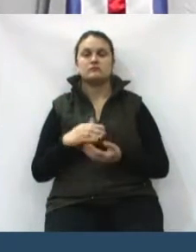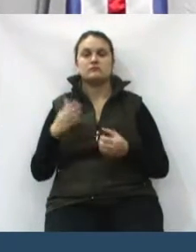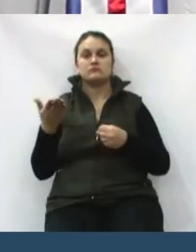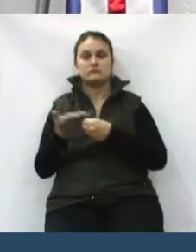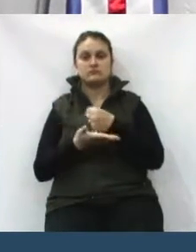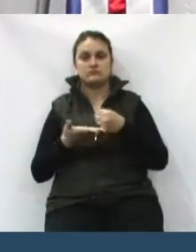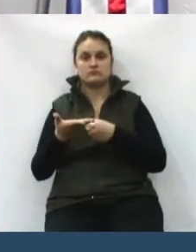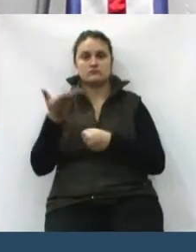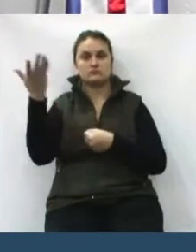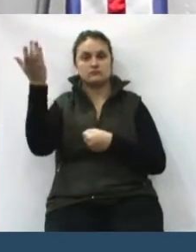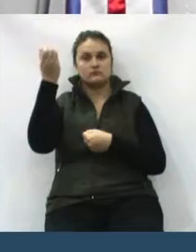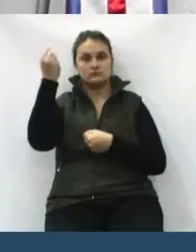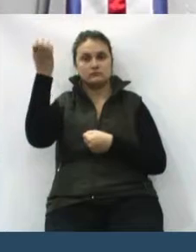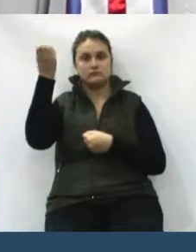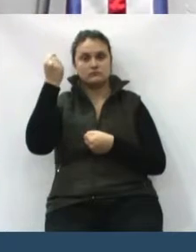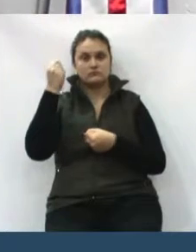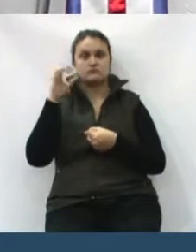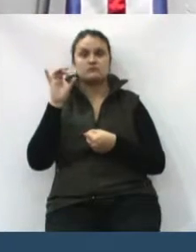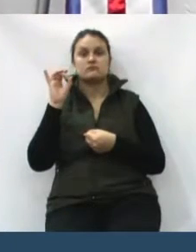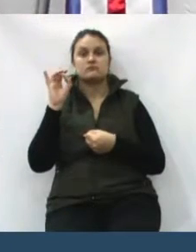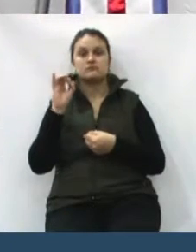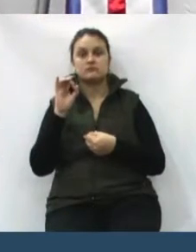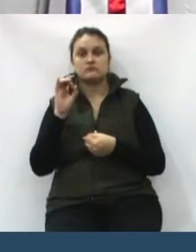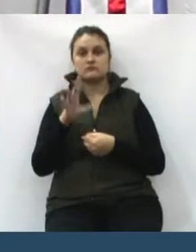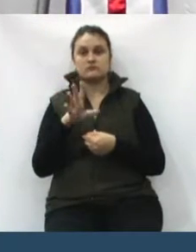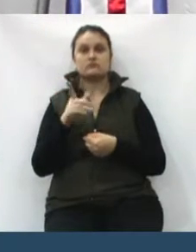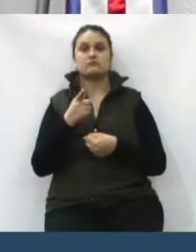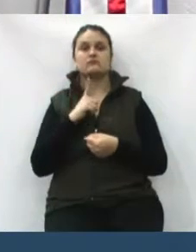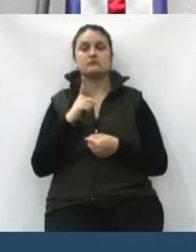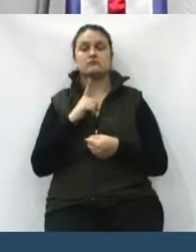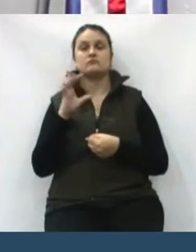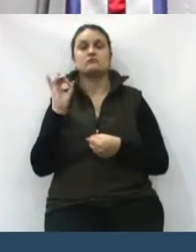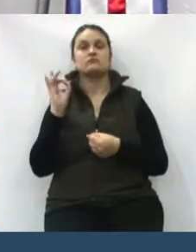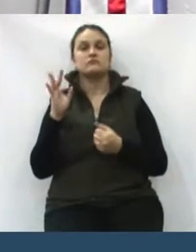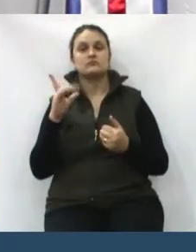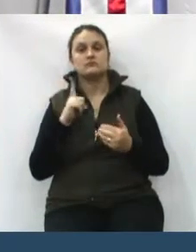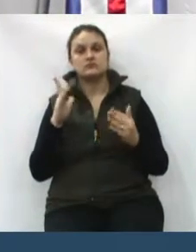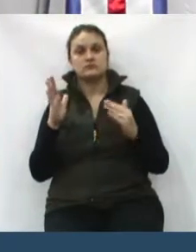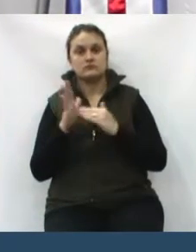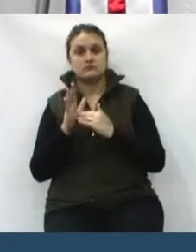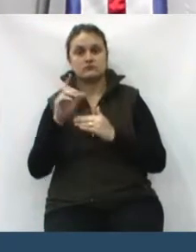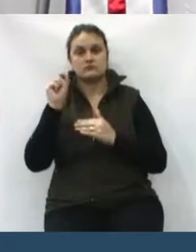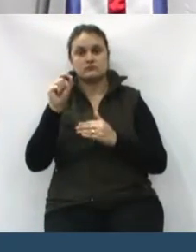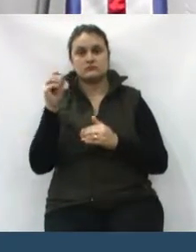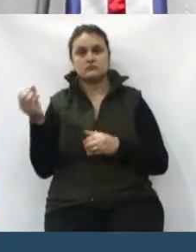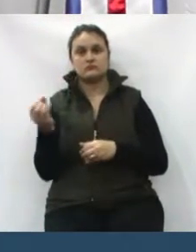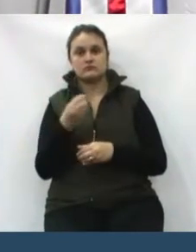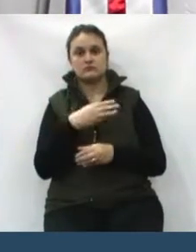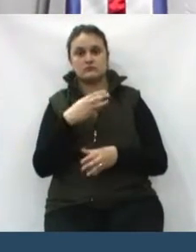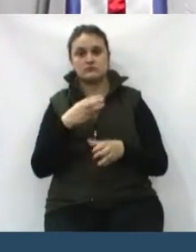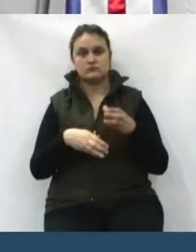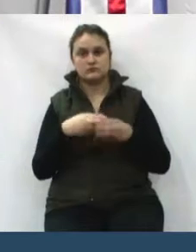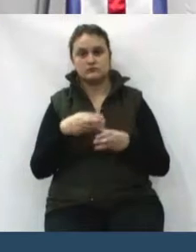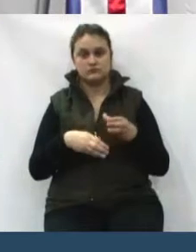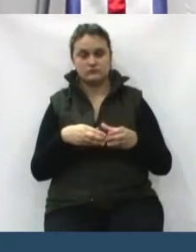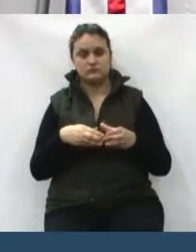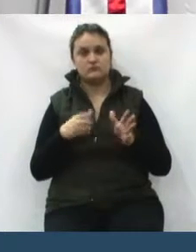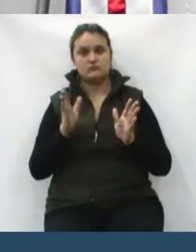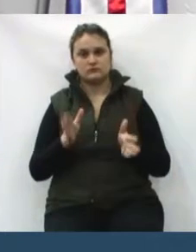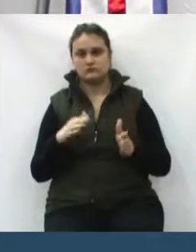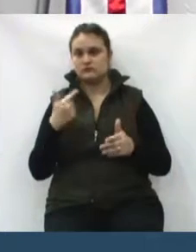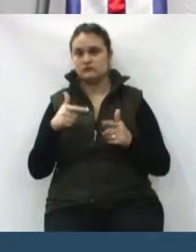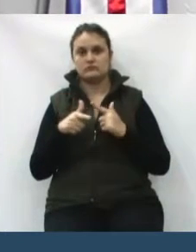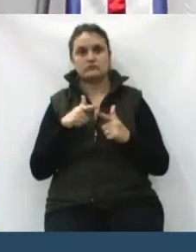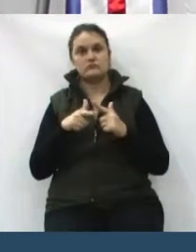aposentadoria, isso só ia atingir e só vai atingir quem vinha ingressar, quem está hoje